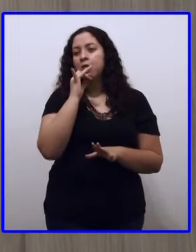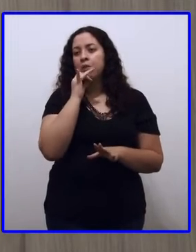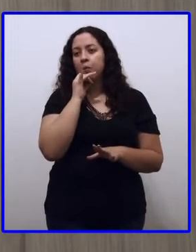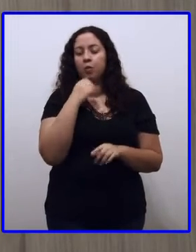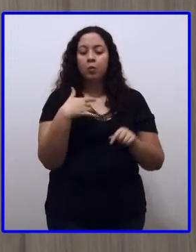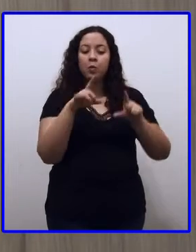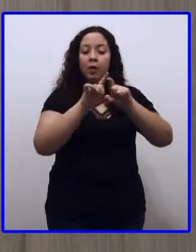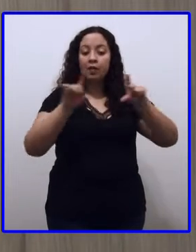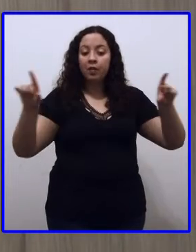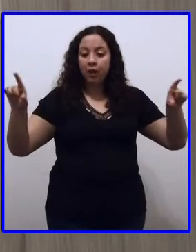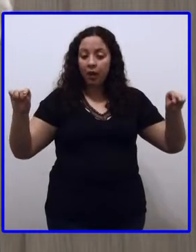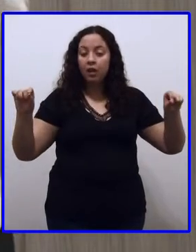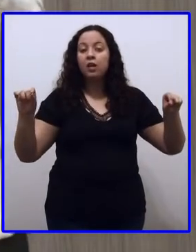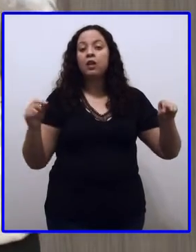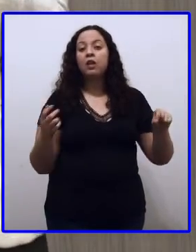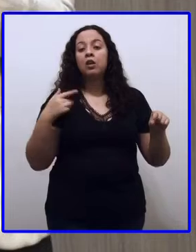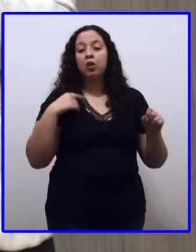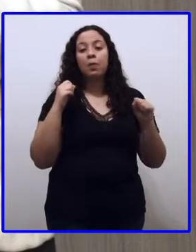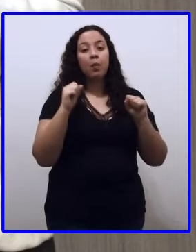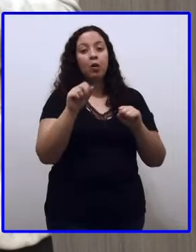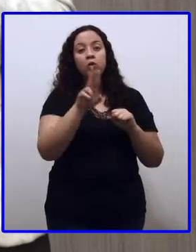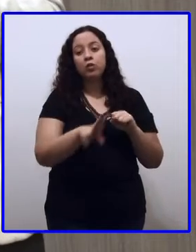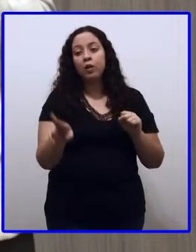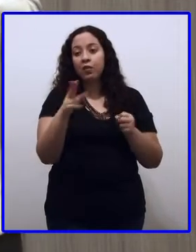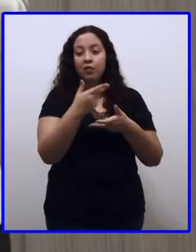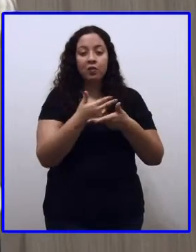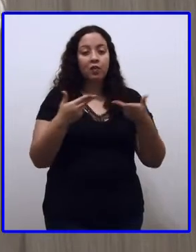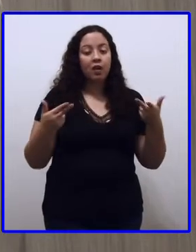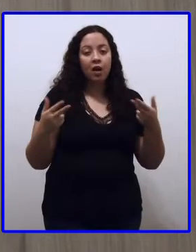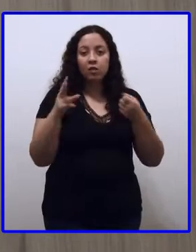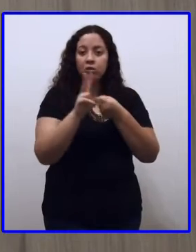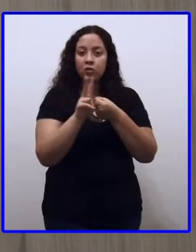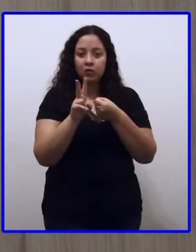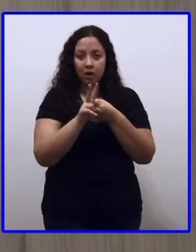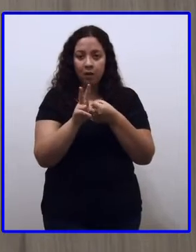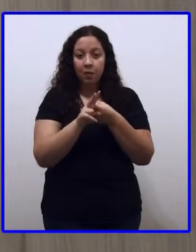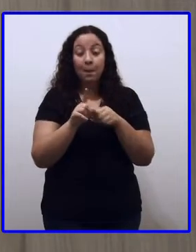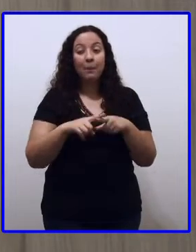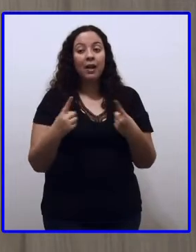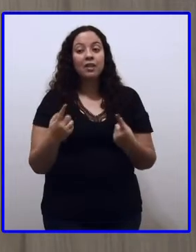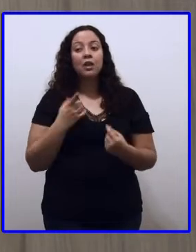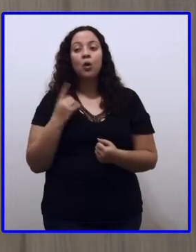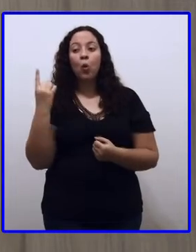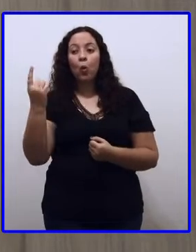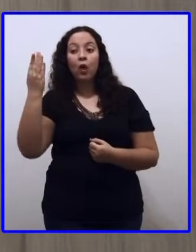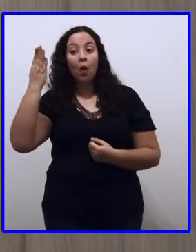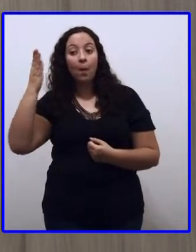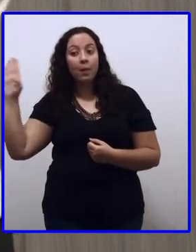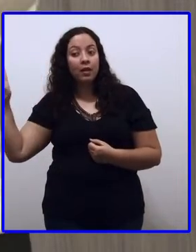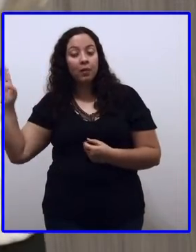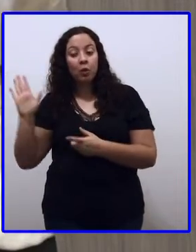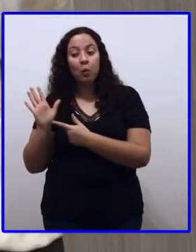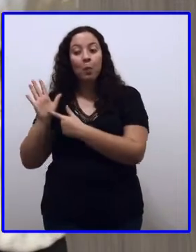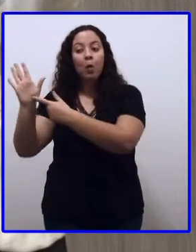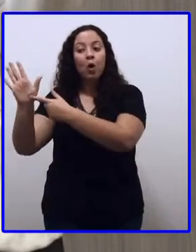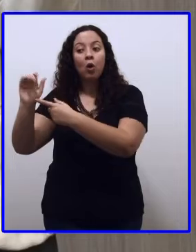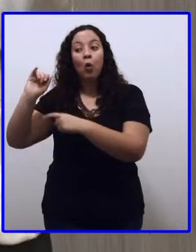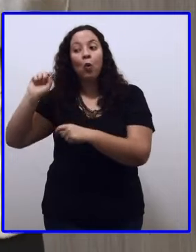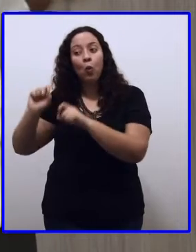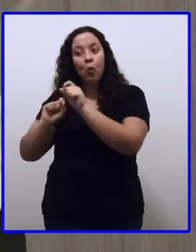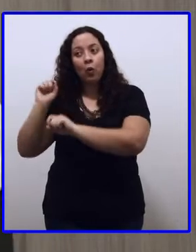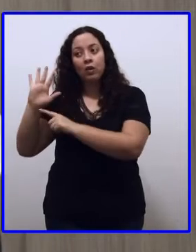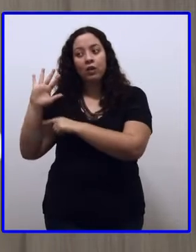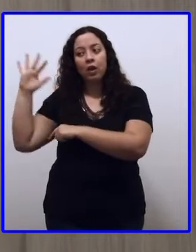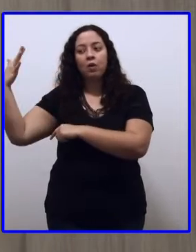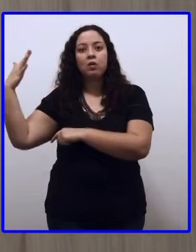frase ou num texto, nós não temos somente um verbo. Nós temos um verbo que ele é principal e um verbo que é auxiliar. Ele está ali